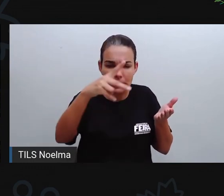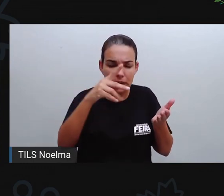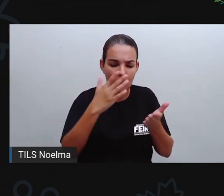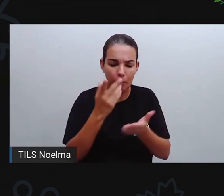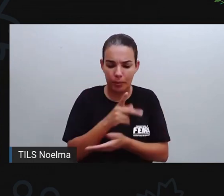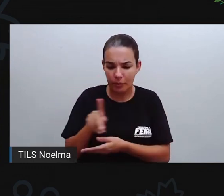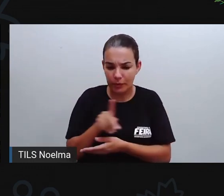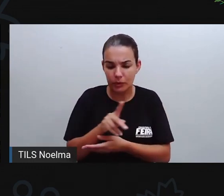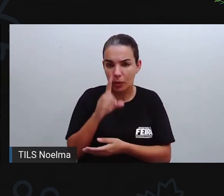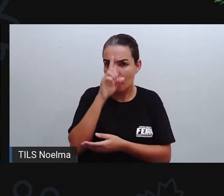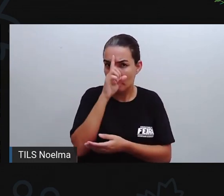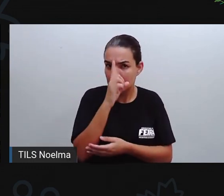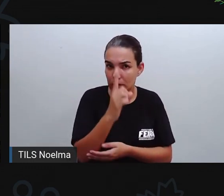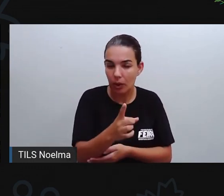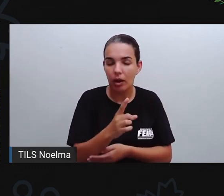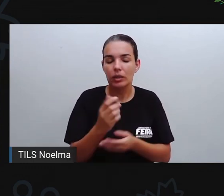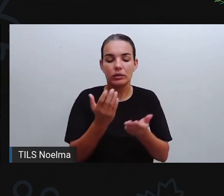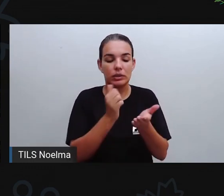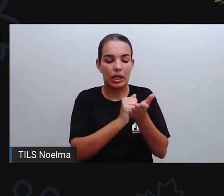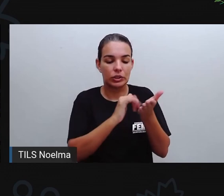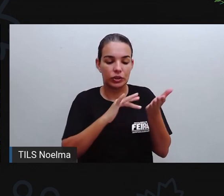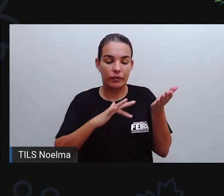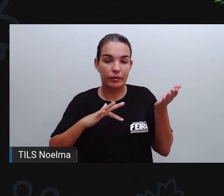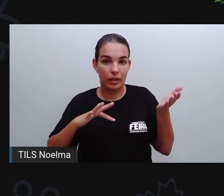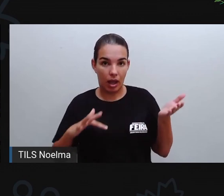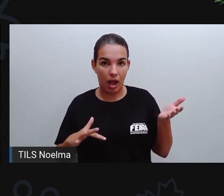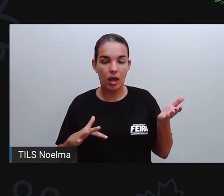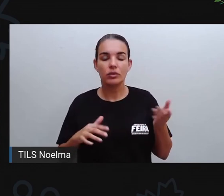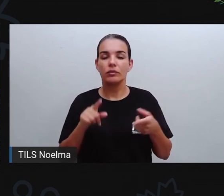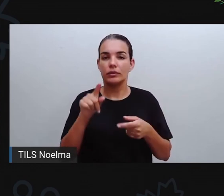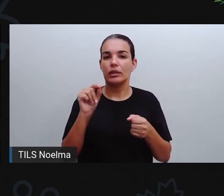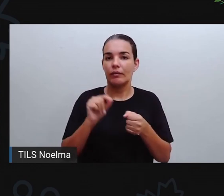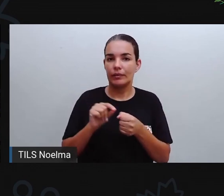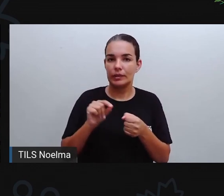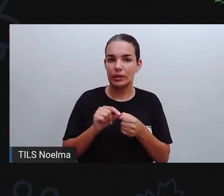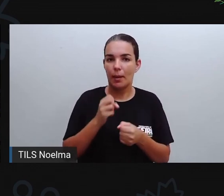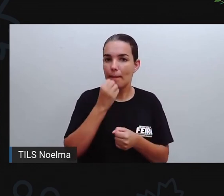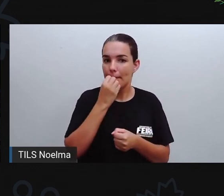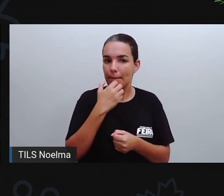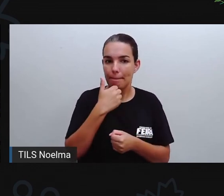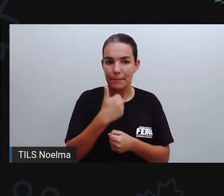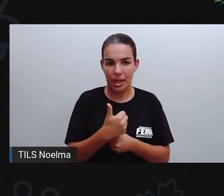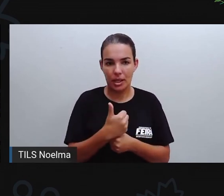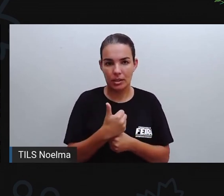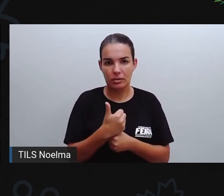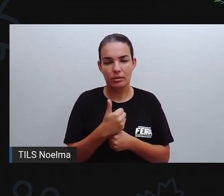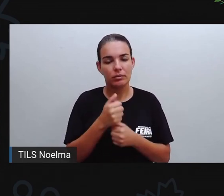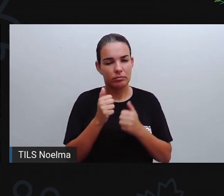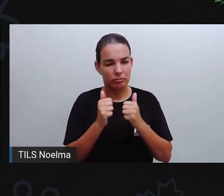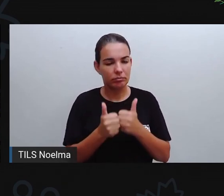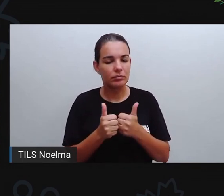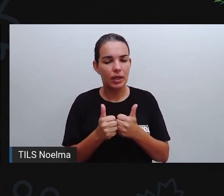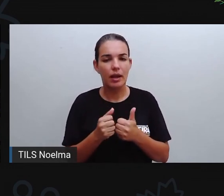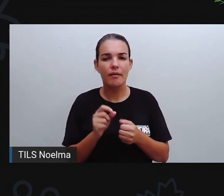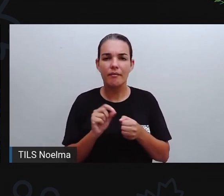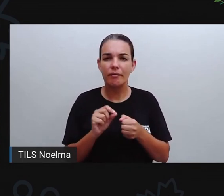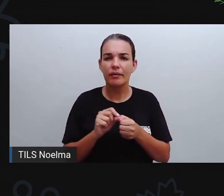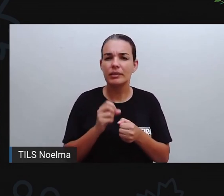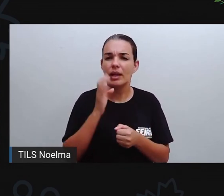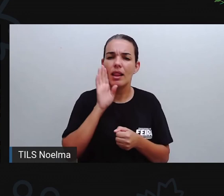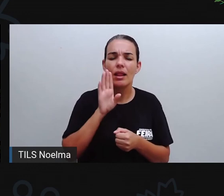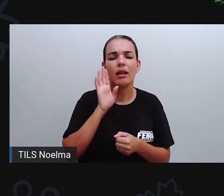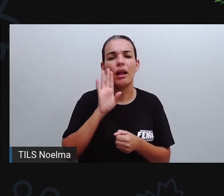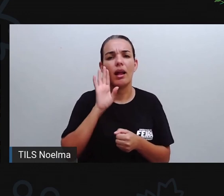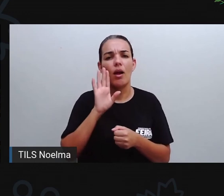Foram dadas aí pelo seu professor Pela sua professora Realiza essa atividade com muito cuidado